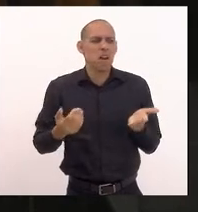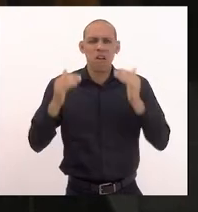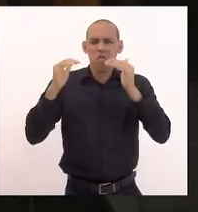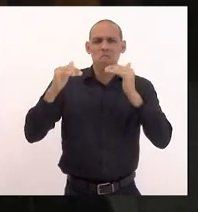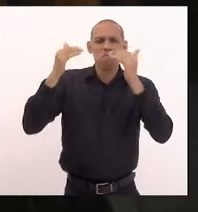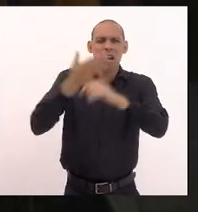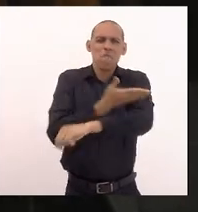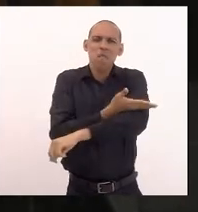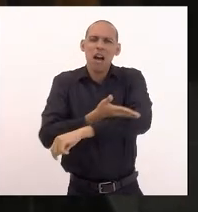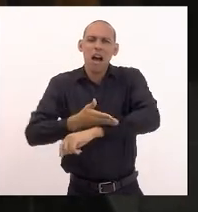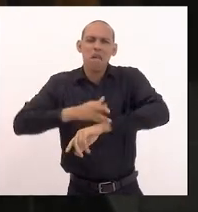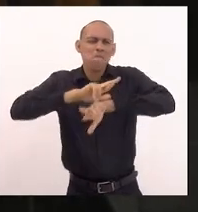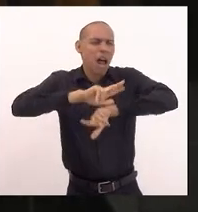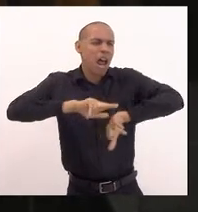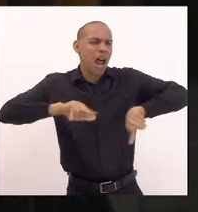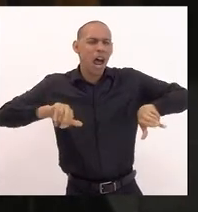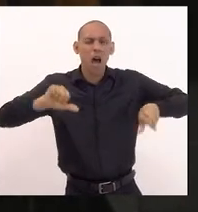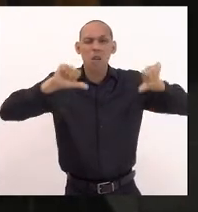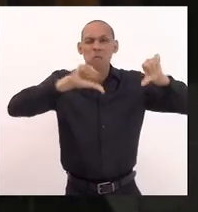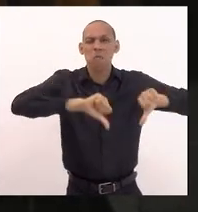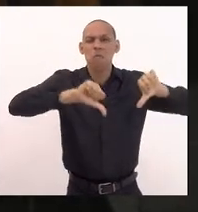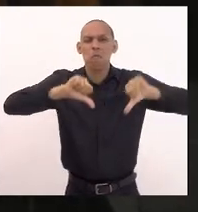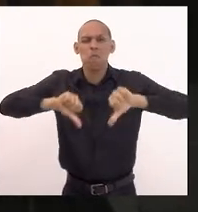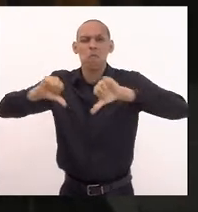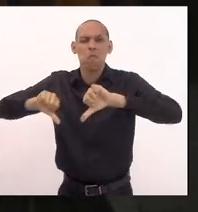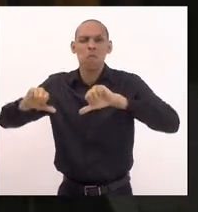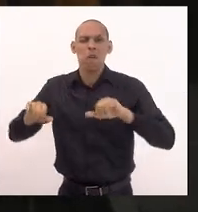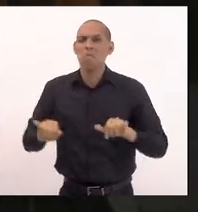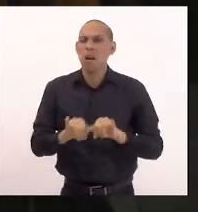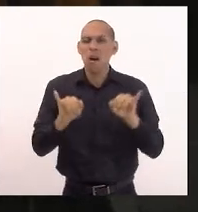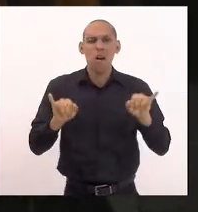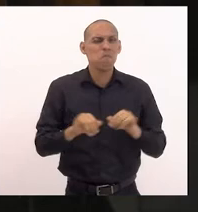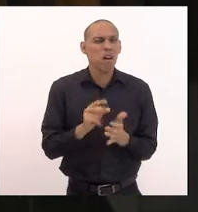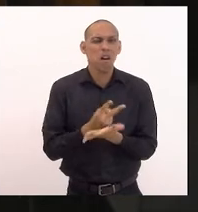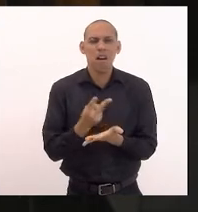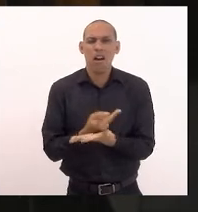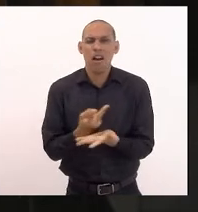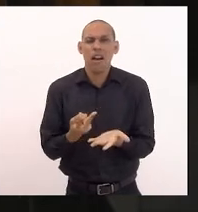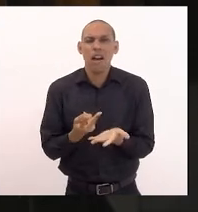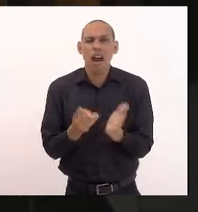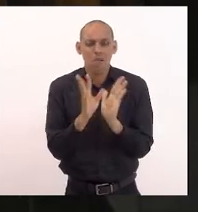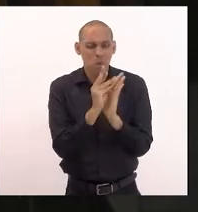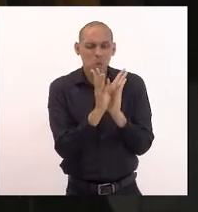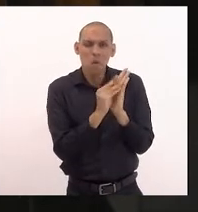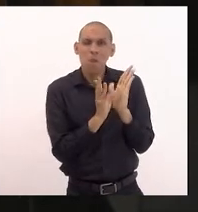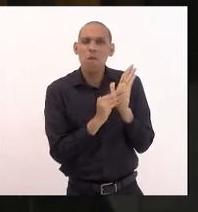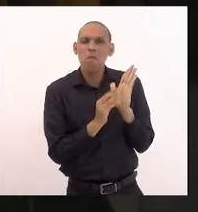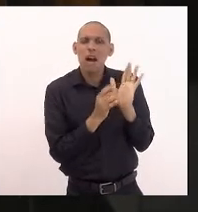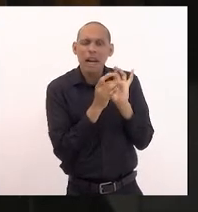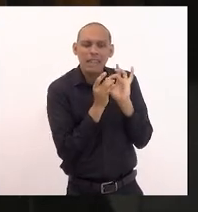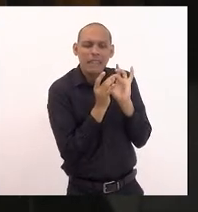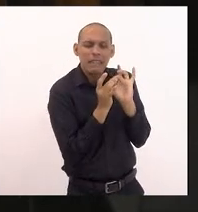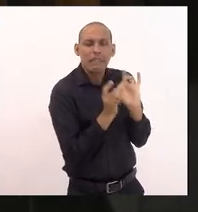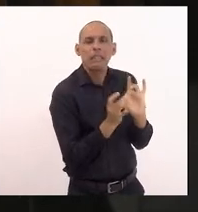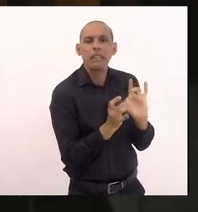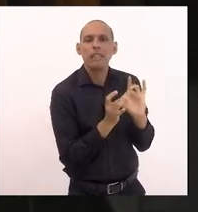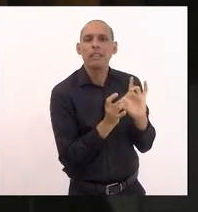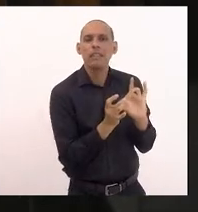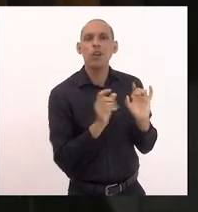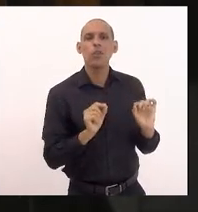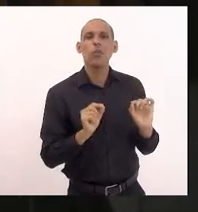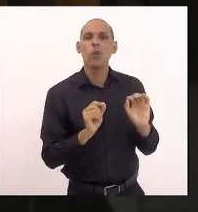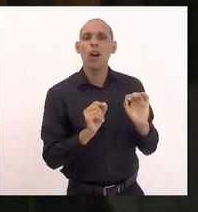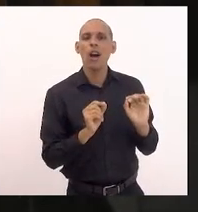baboseiras que tem um conteúdo exatamente muito arraigado aos